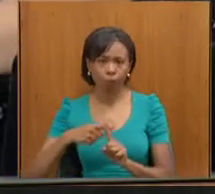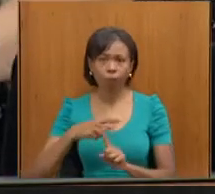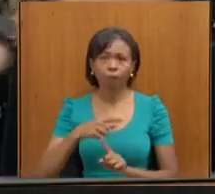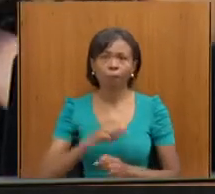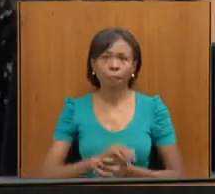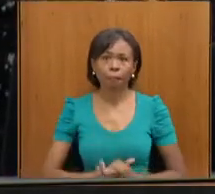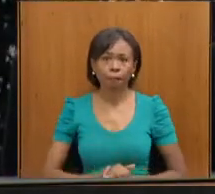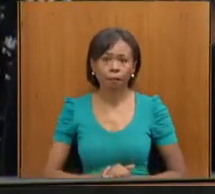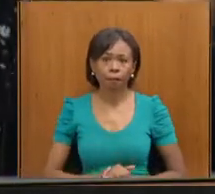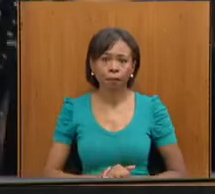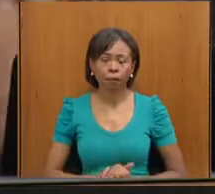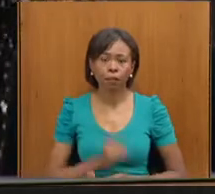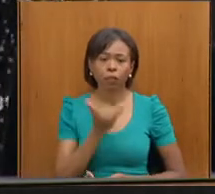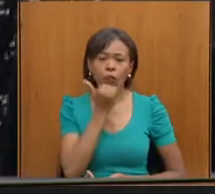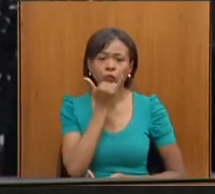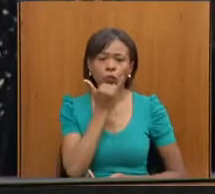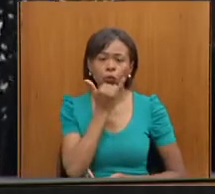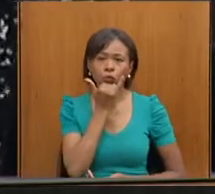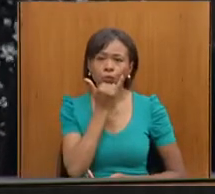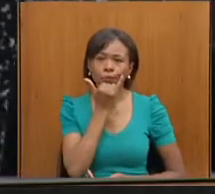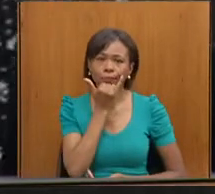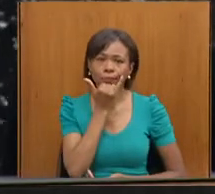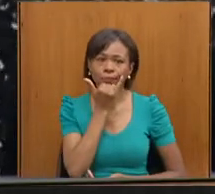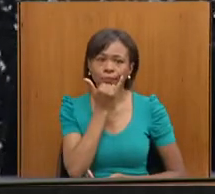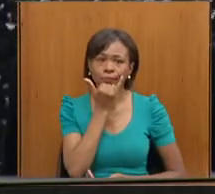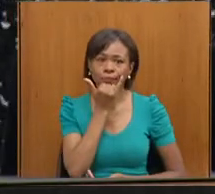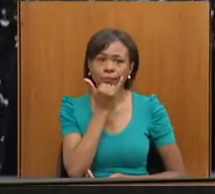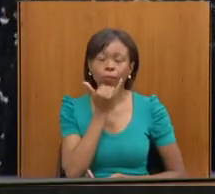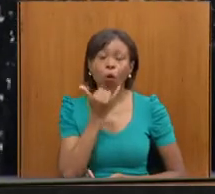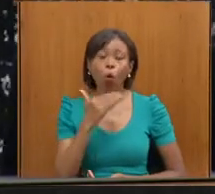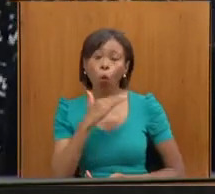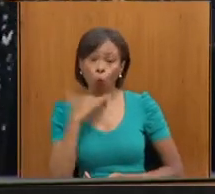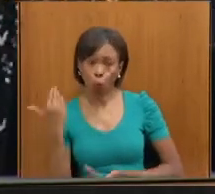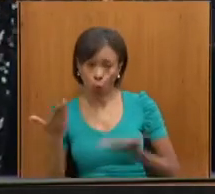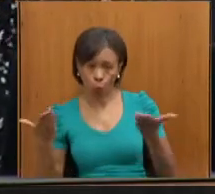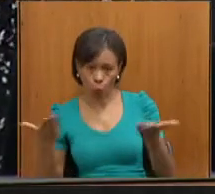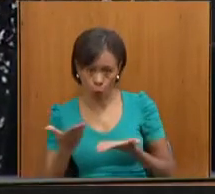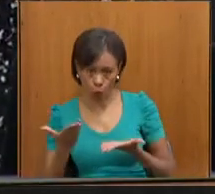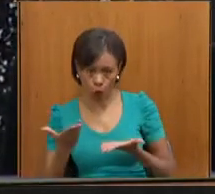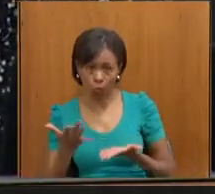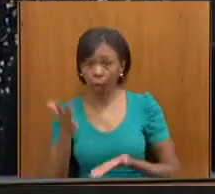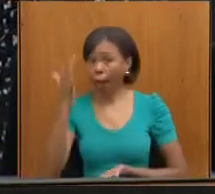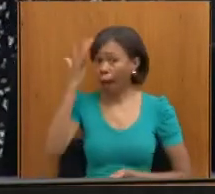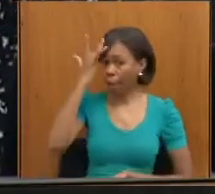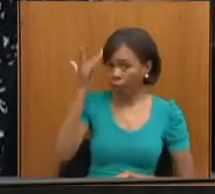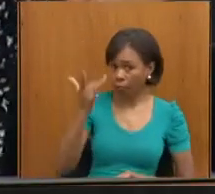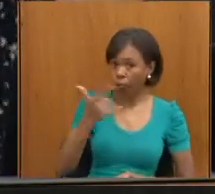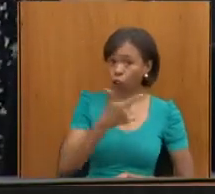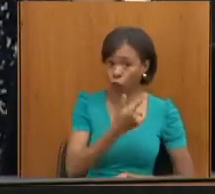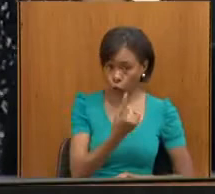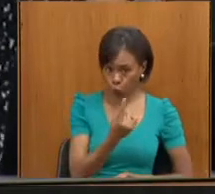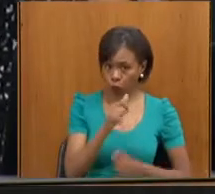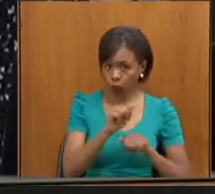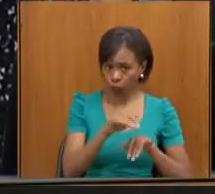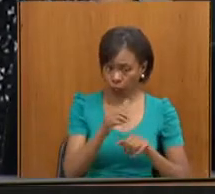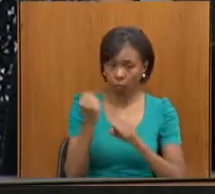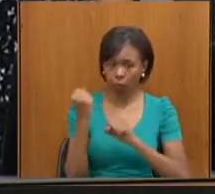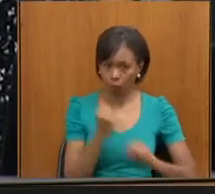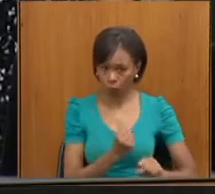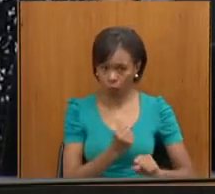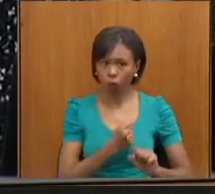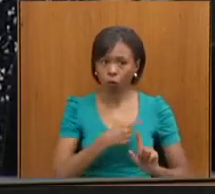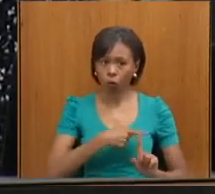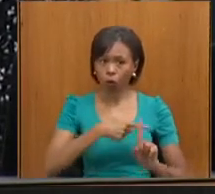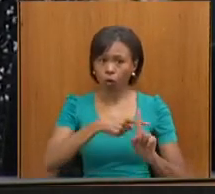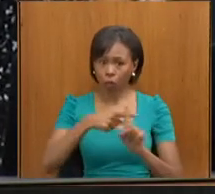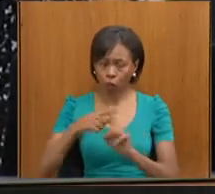não desculpa faleceu hoje e amanhã dia 21 é o seu velório às 8h40 da manhã é